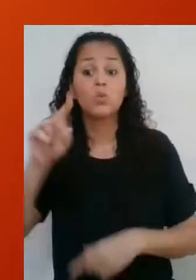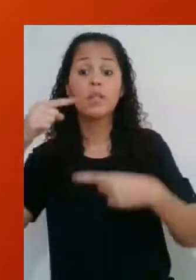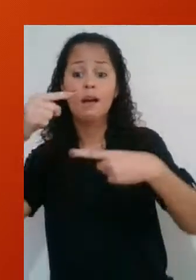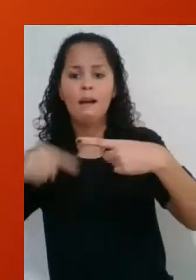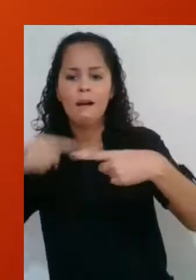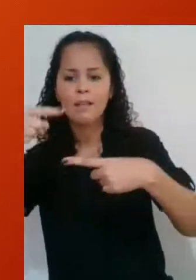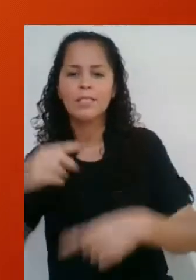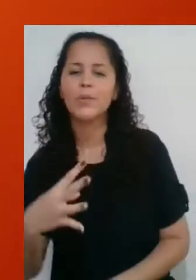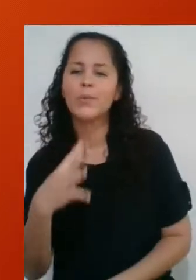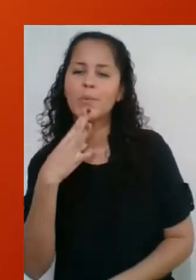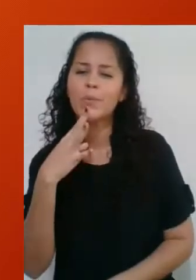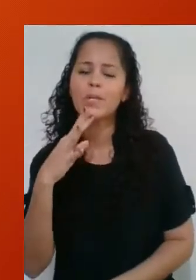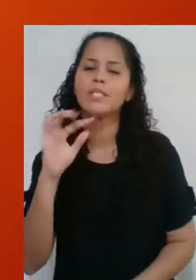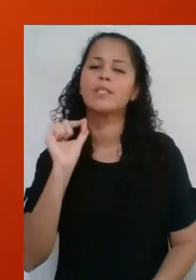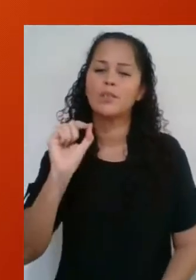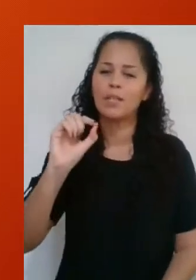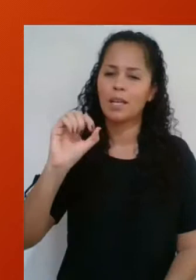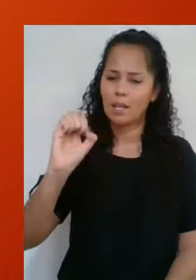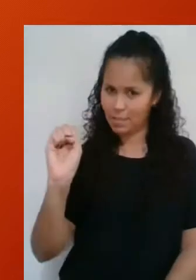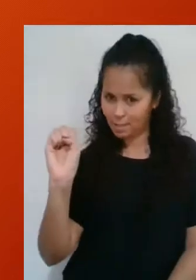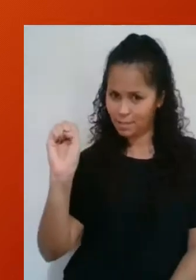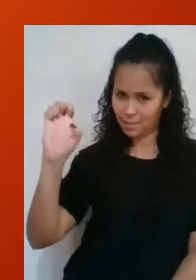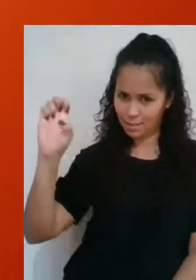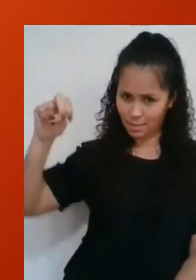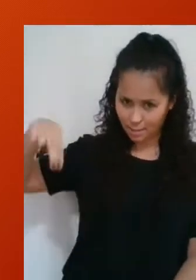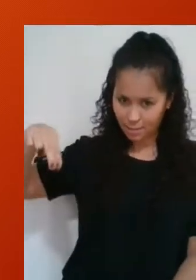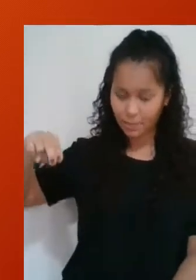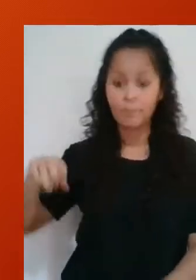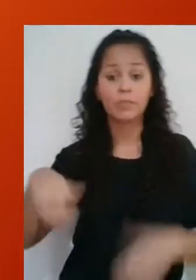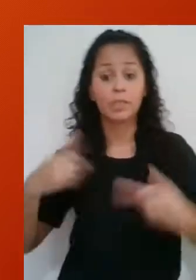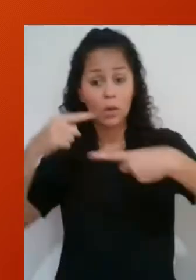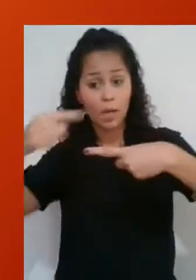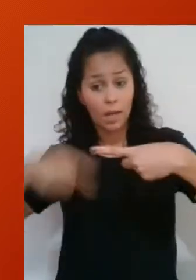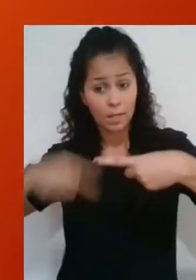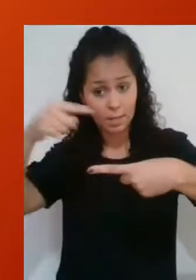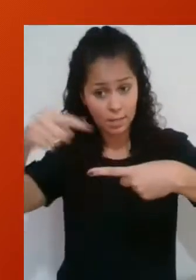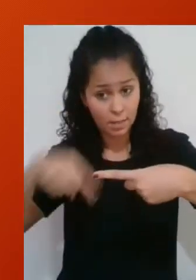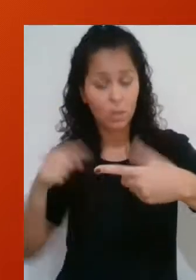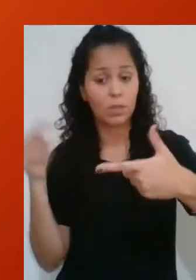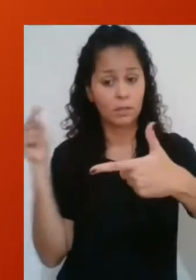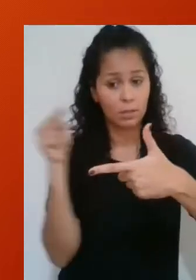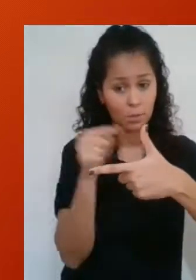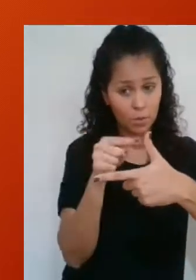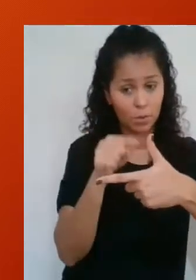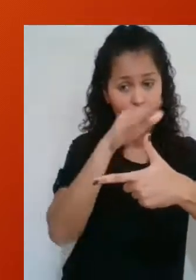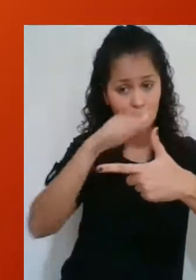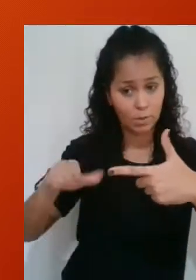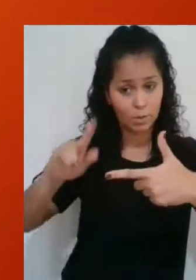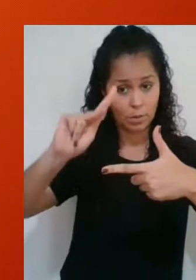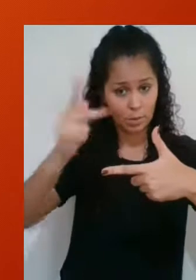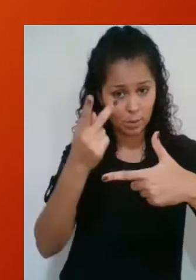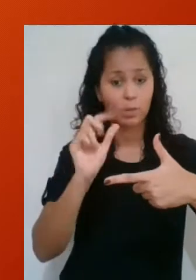remetidos à razão conhecida como seno. Portanto, a razão do cateto oposto pela